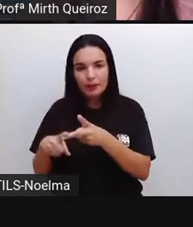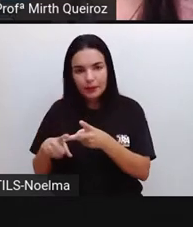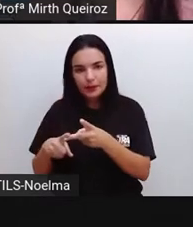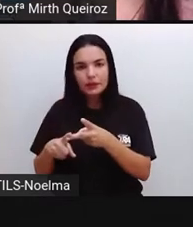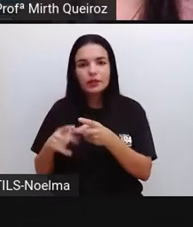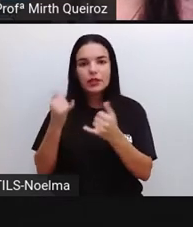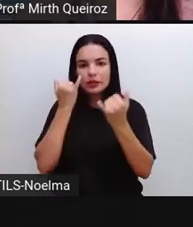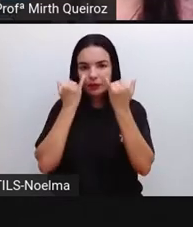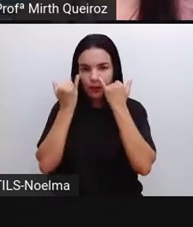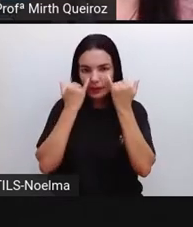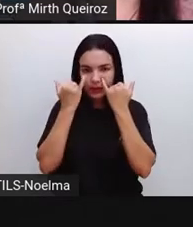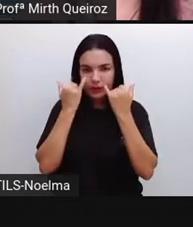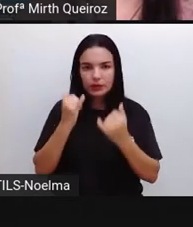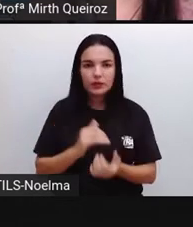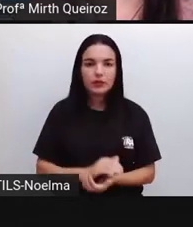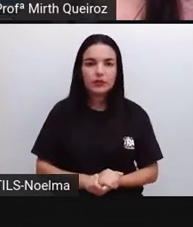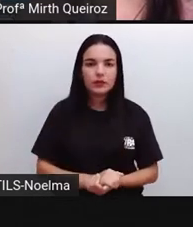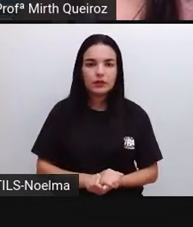os dados.